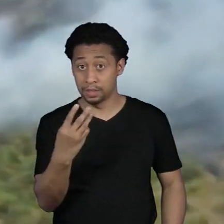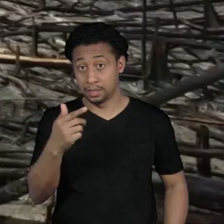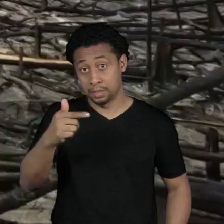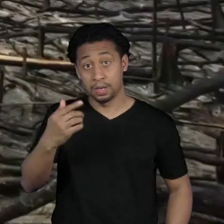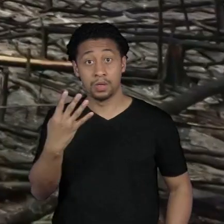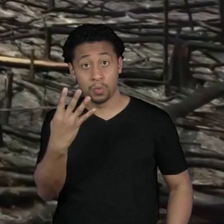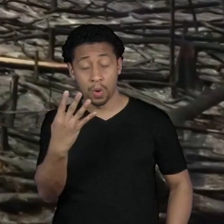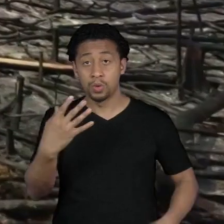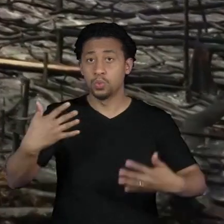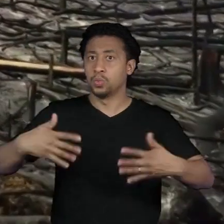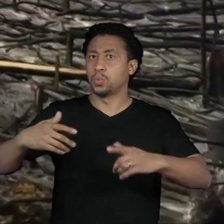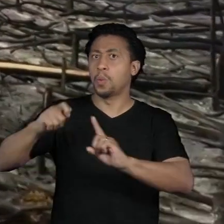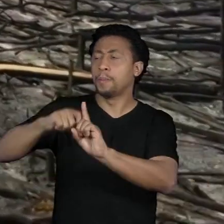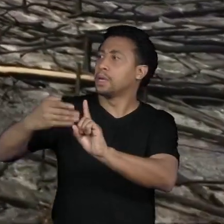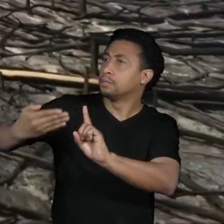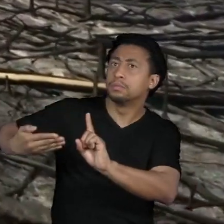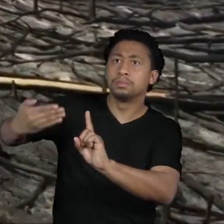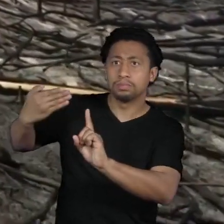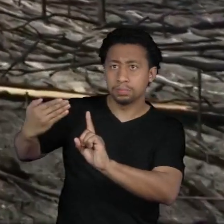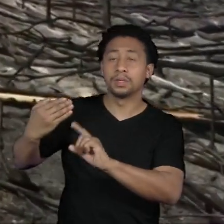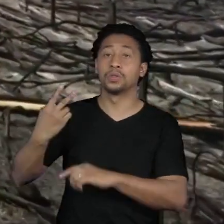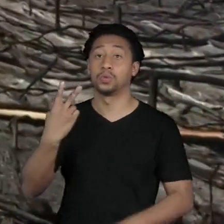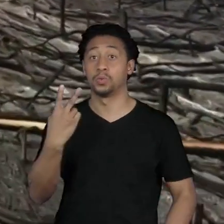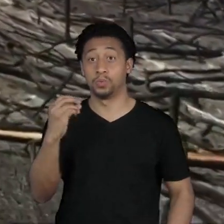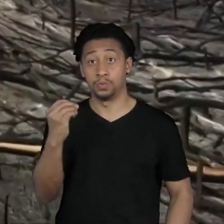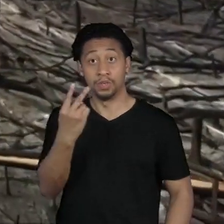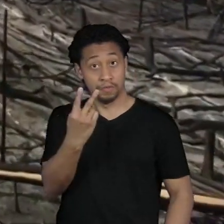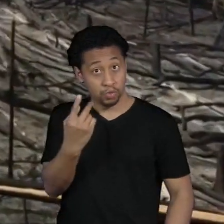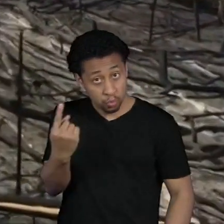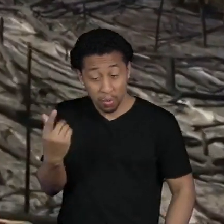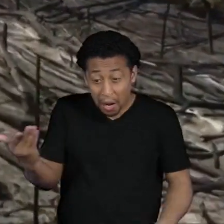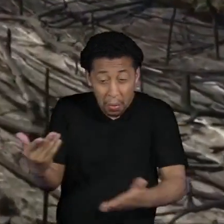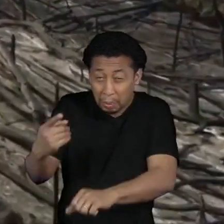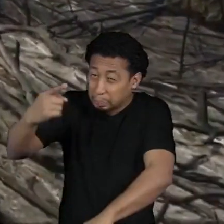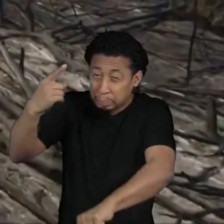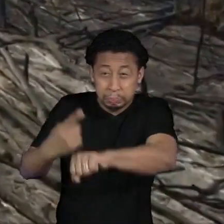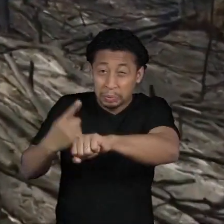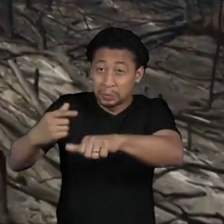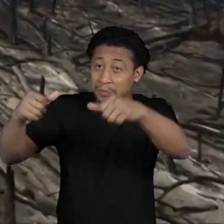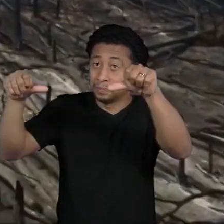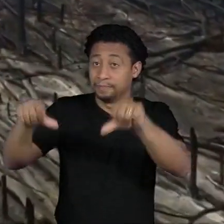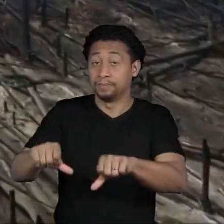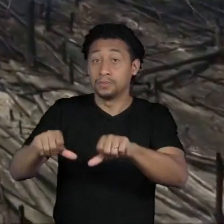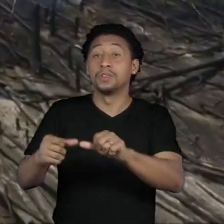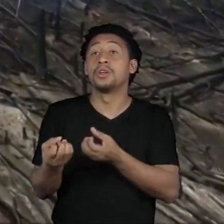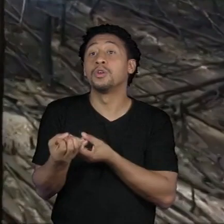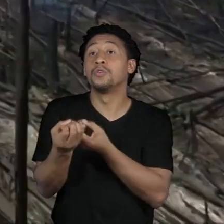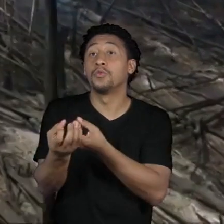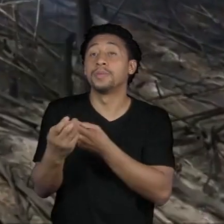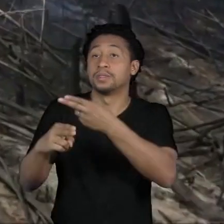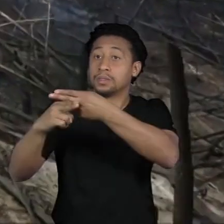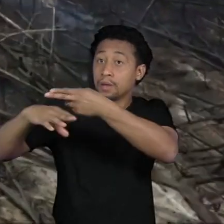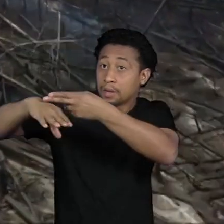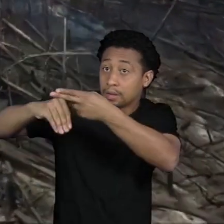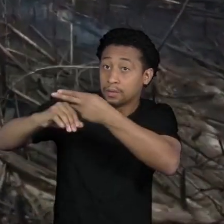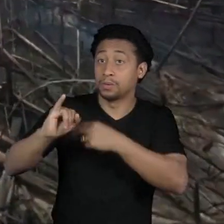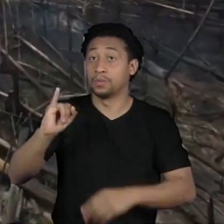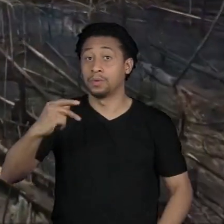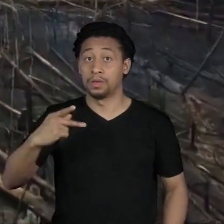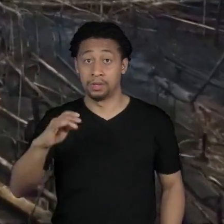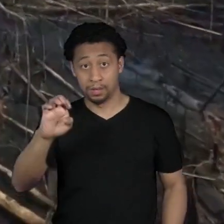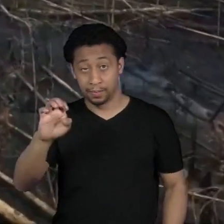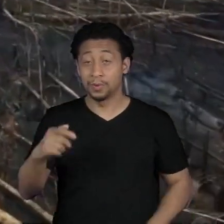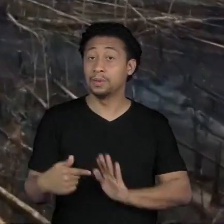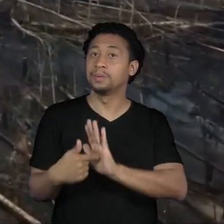o mês inteiro de setembro de 2021 os dados são do INPE Instituto Nacional de